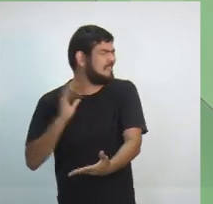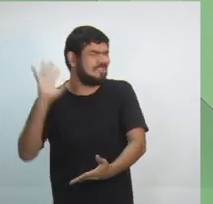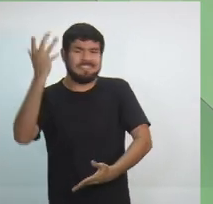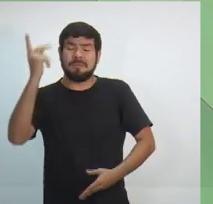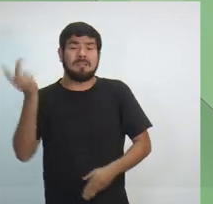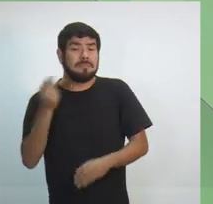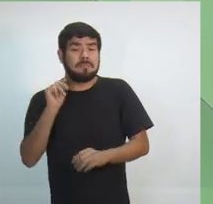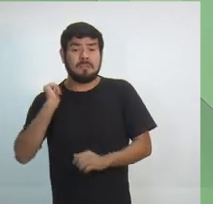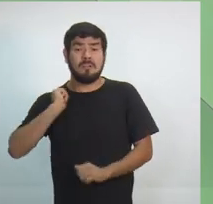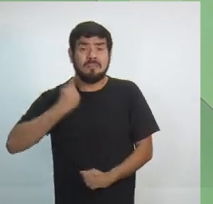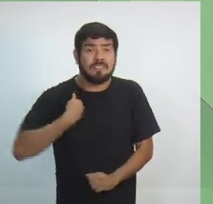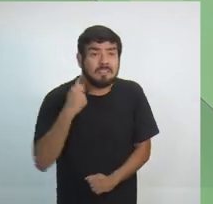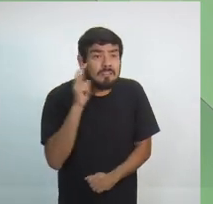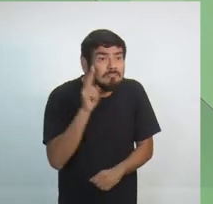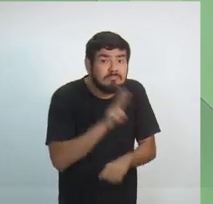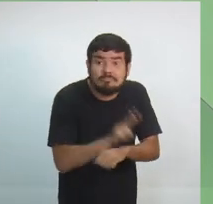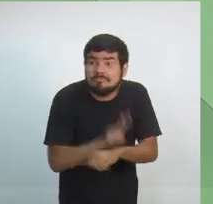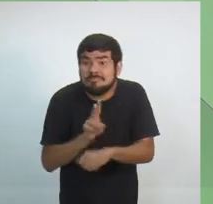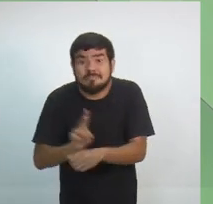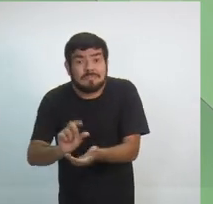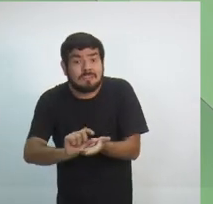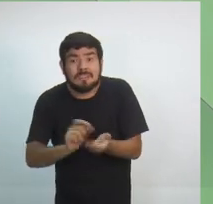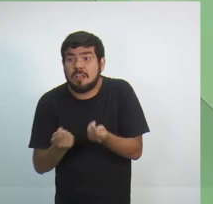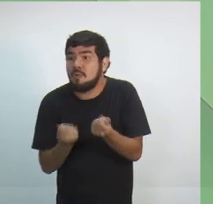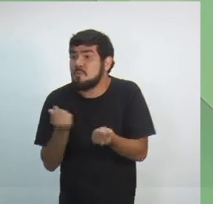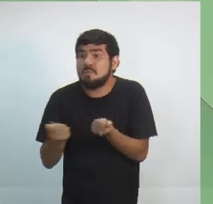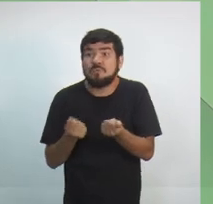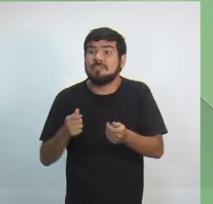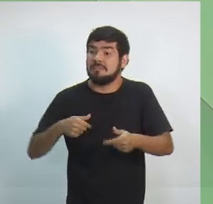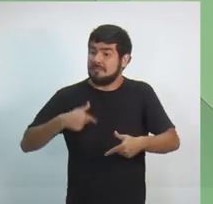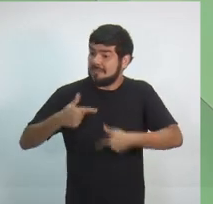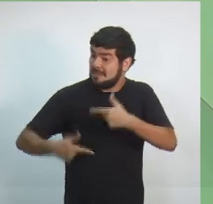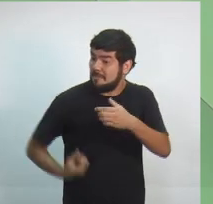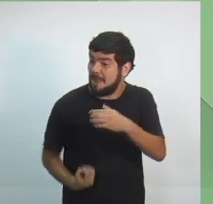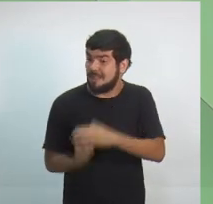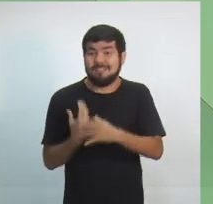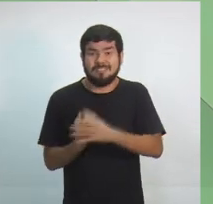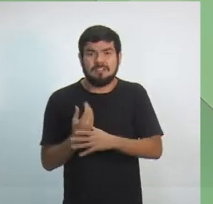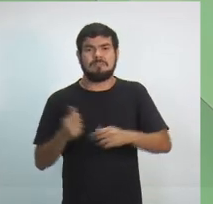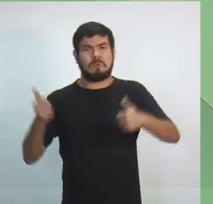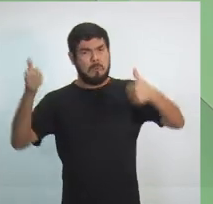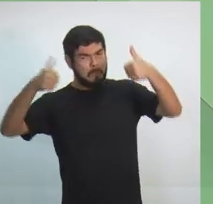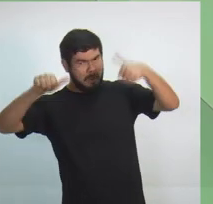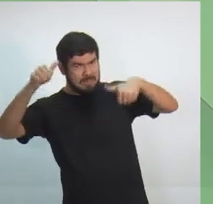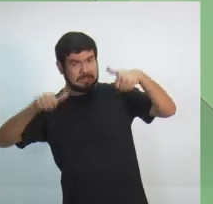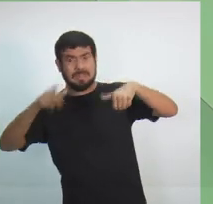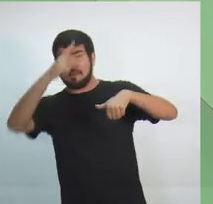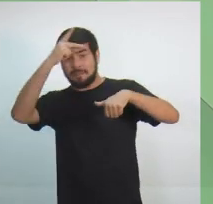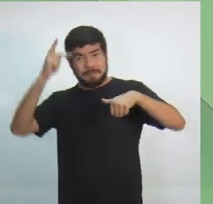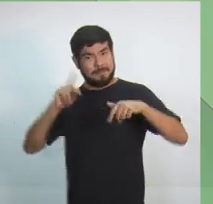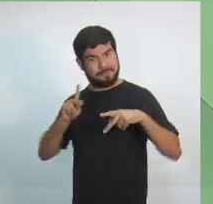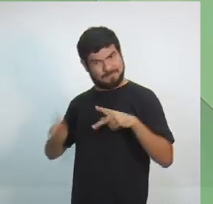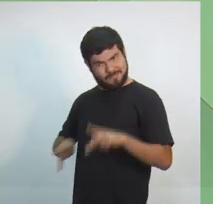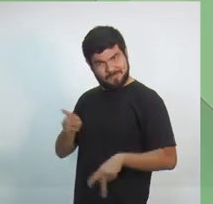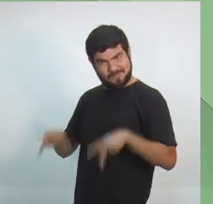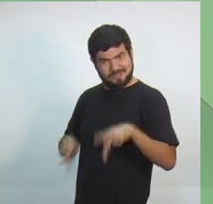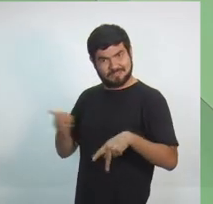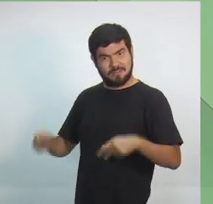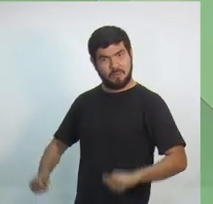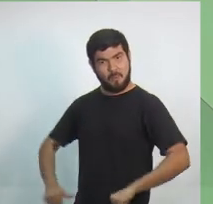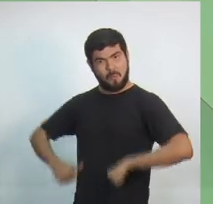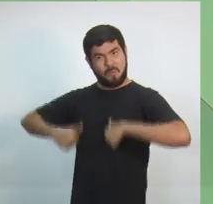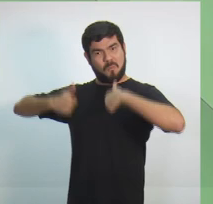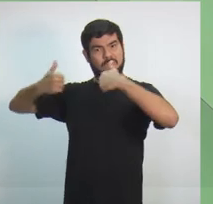fiscalizar o recurso. Nós temos que gerar emprego e renda com qualidade. Nós temos que fazer com que a população tenha dignidade. Nós não podemos